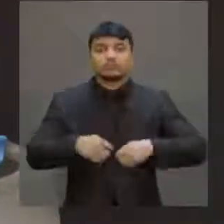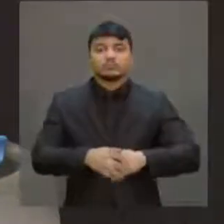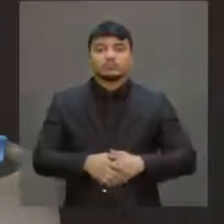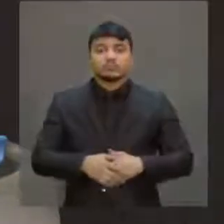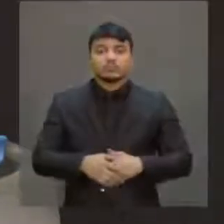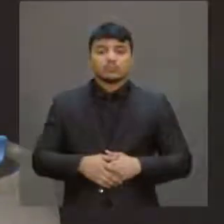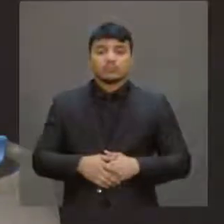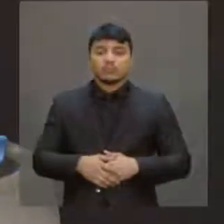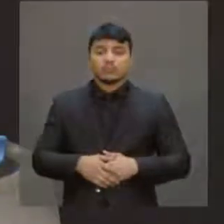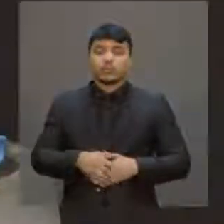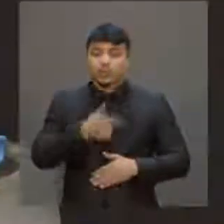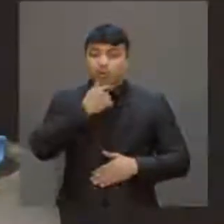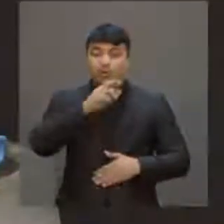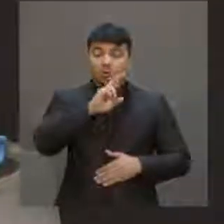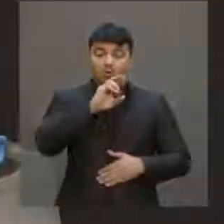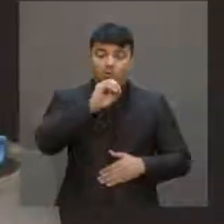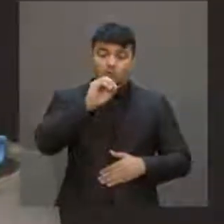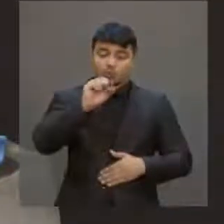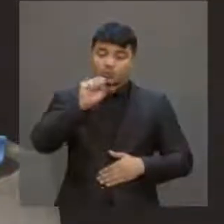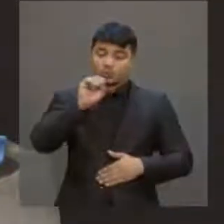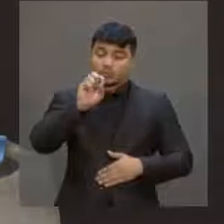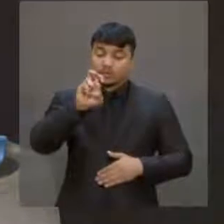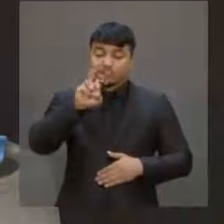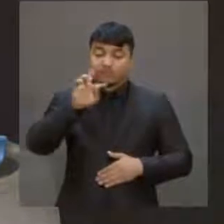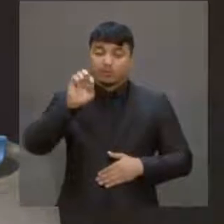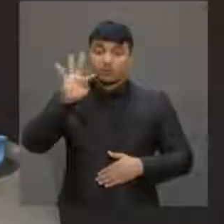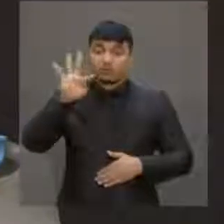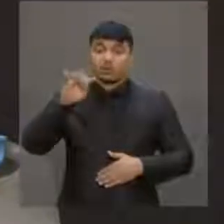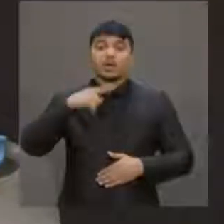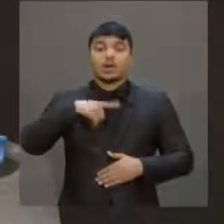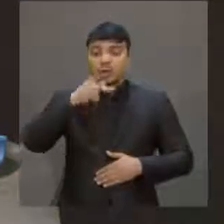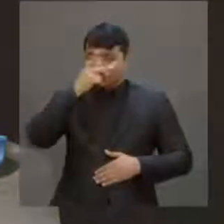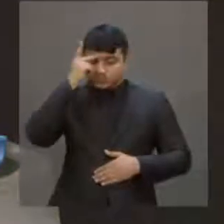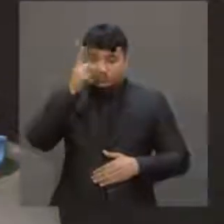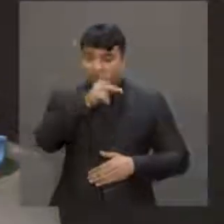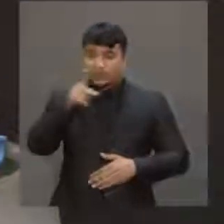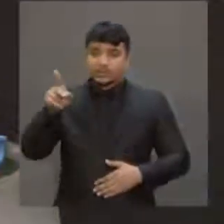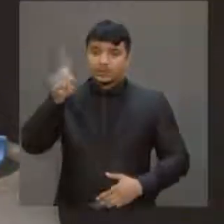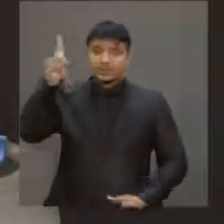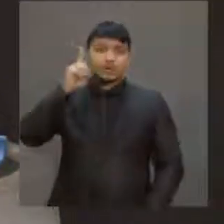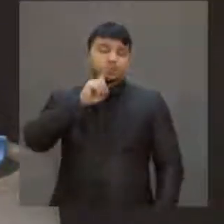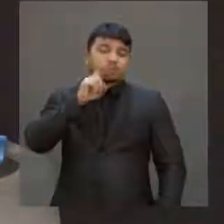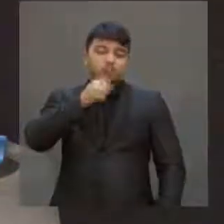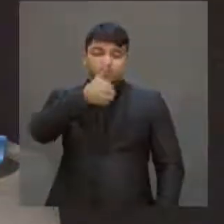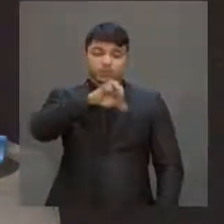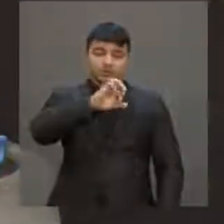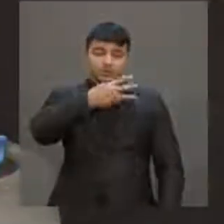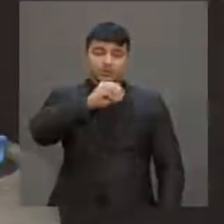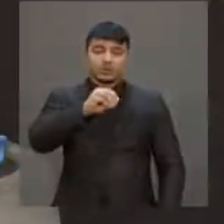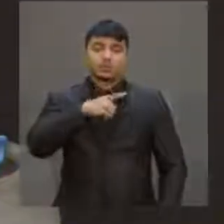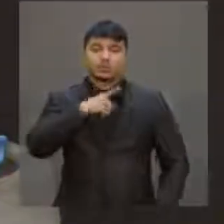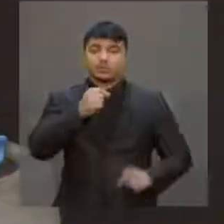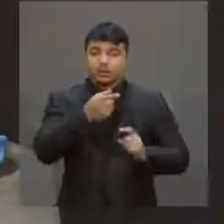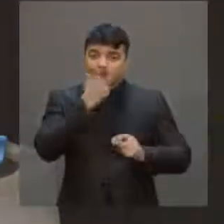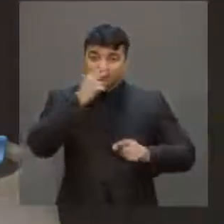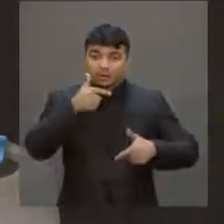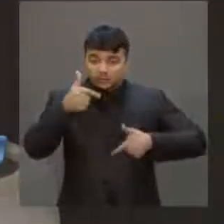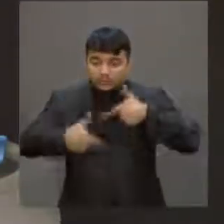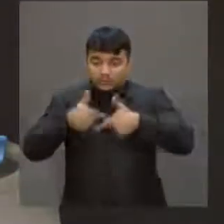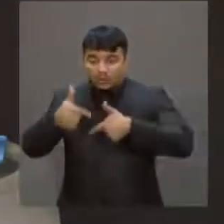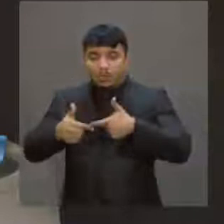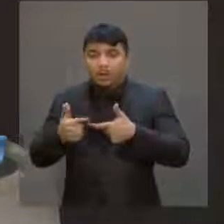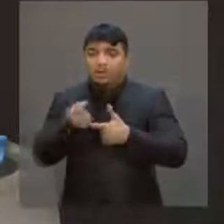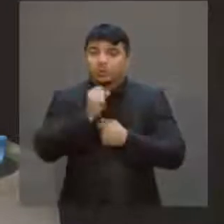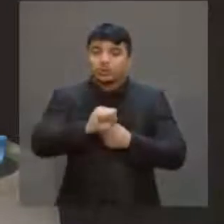O Roosevelt, ele fez isso, ele mandou a Guarda Nacional para proteger a ocupação quando os trabalhadores estavam lá protegendo o seu trabalho e o seu emprego.